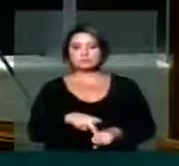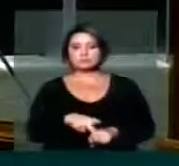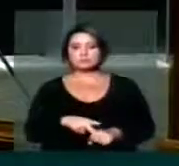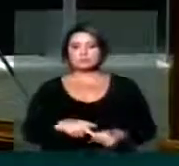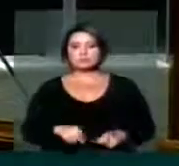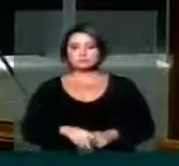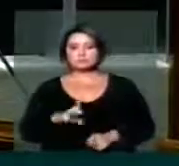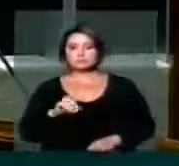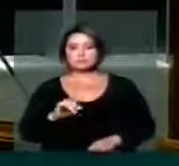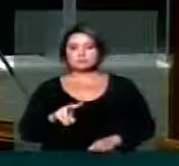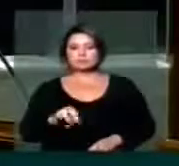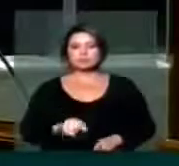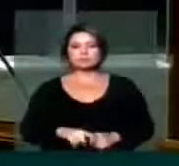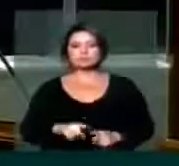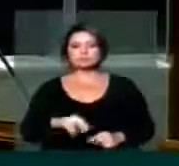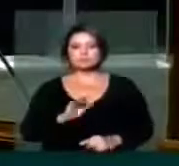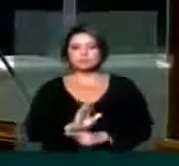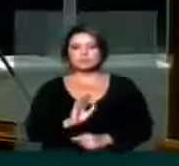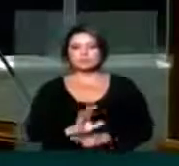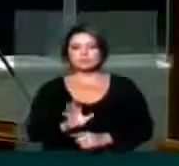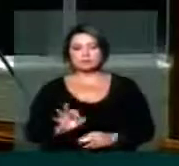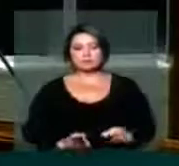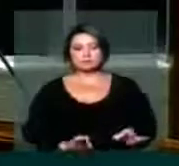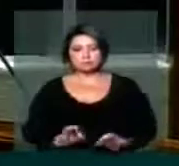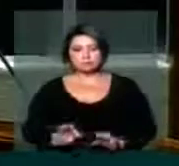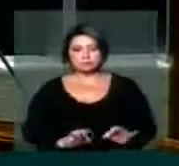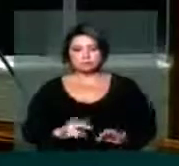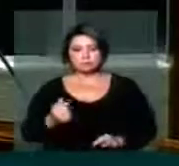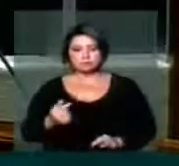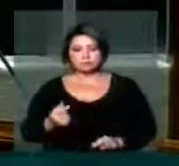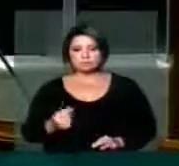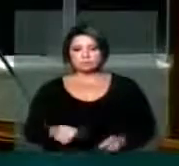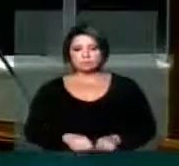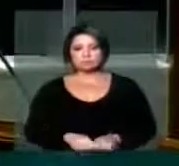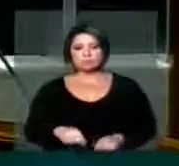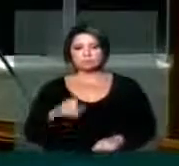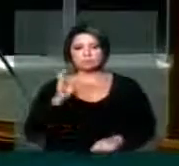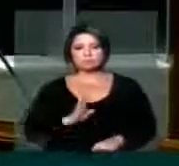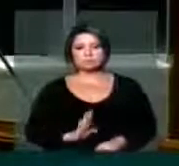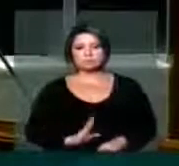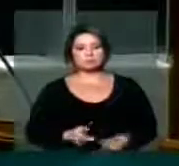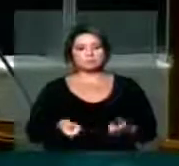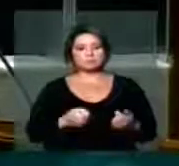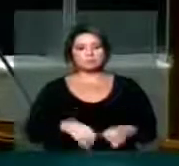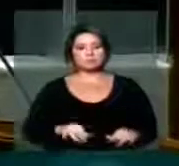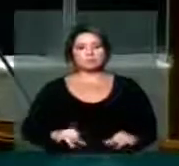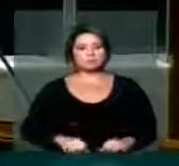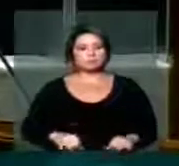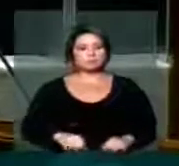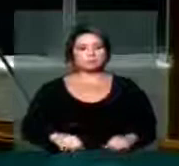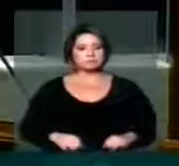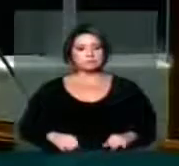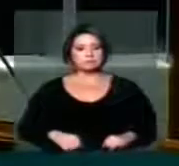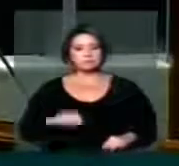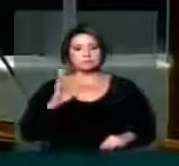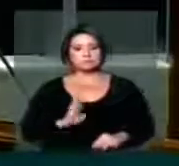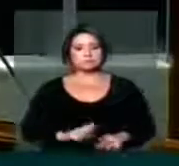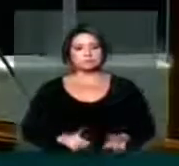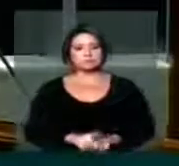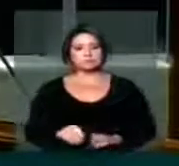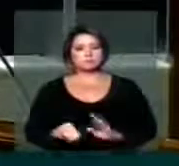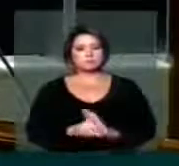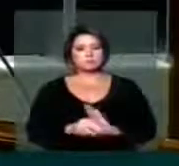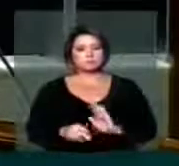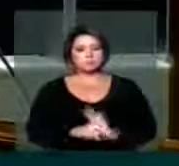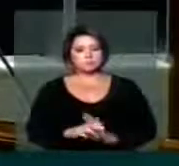de divisas. Isso ajuda a recompor recursos para o país. Não precisa sangrar os trabalhadores, como essas medidas